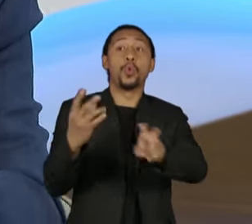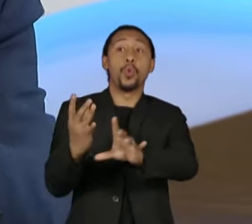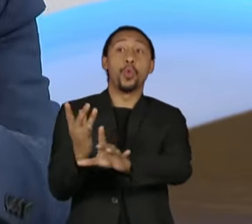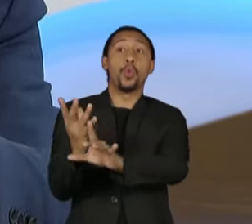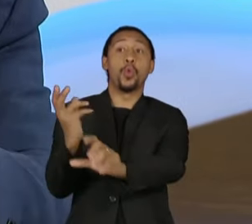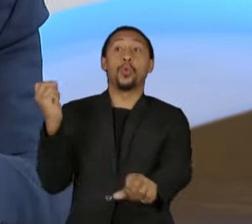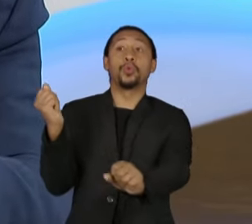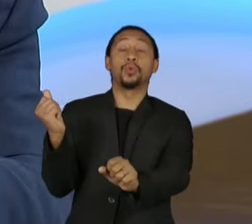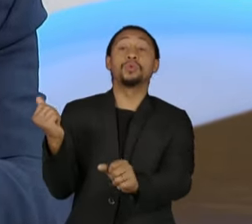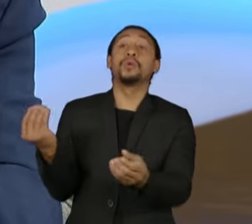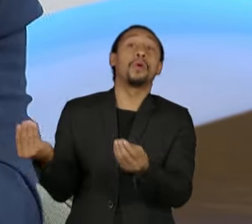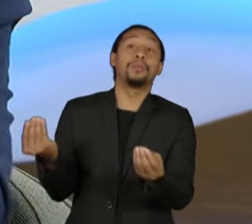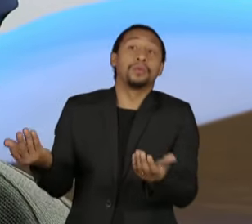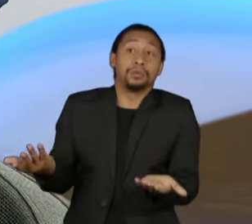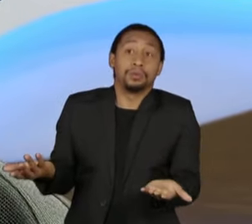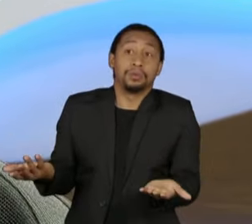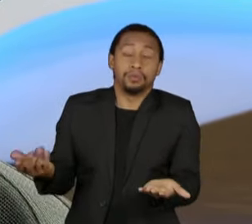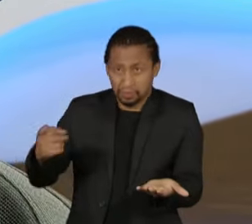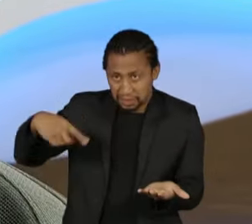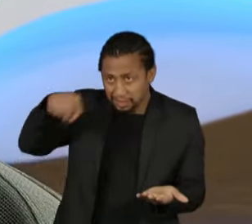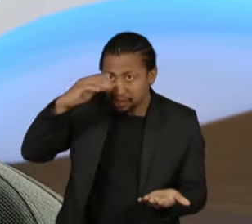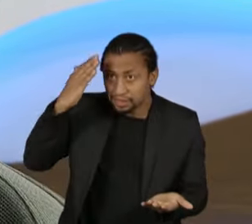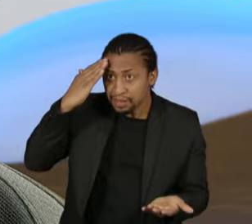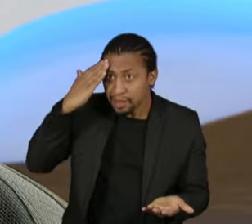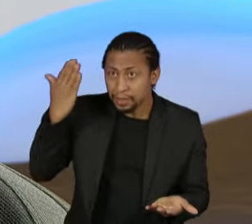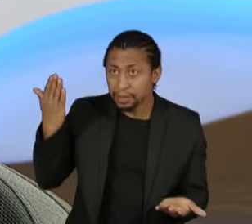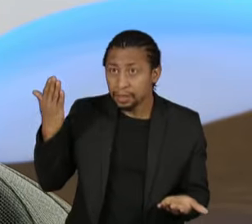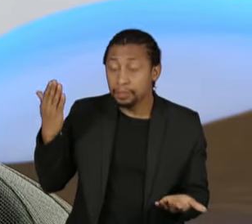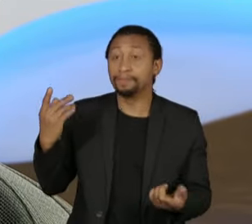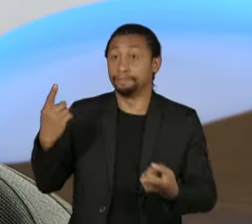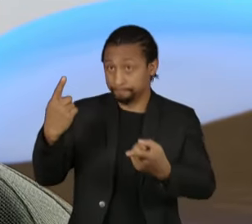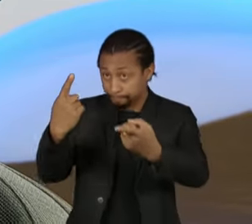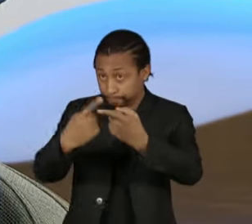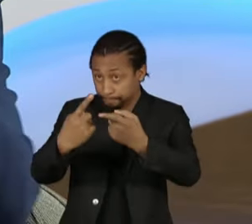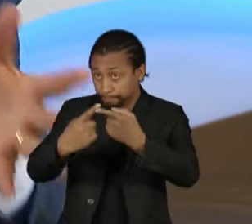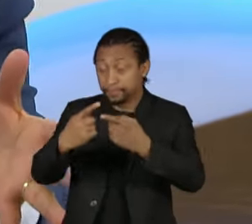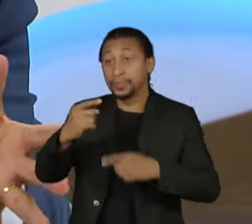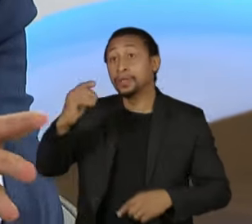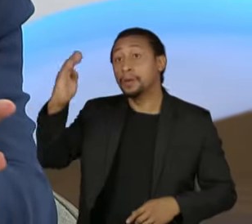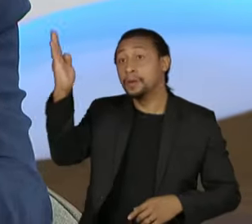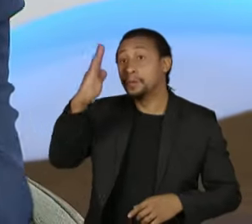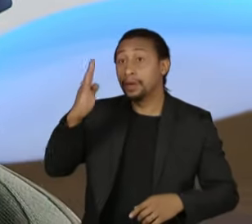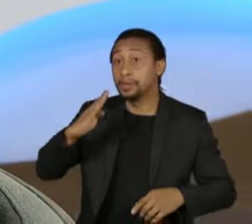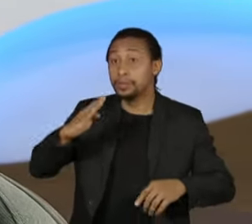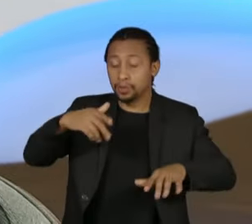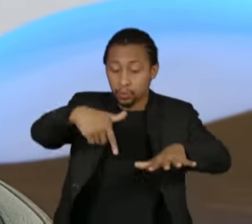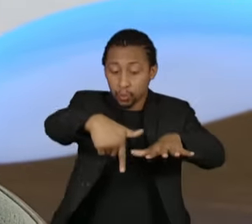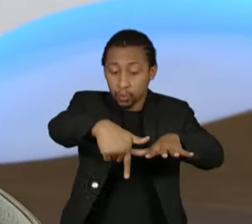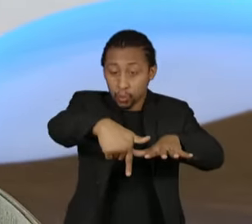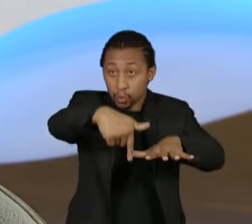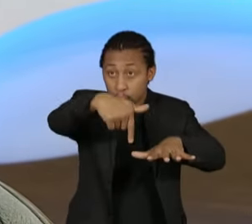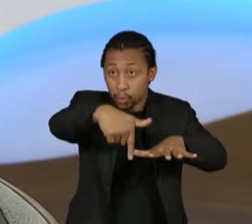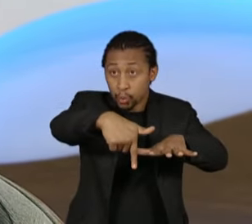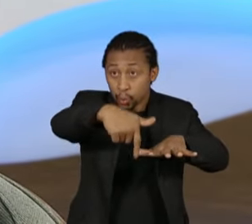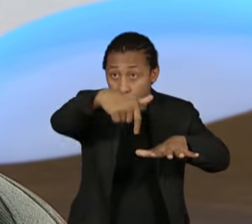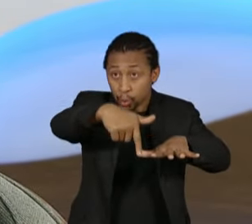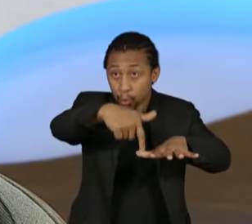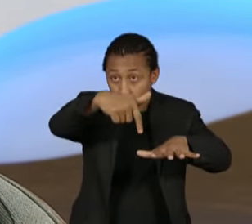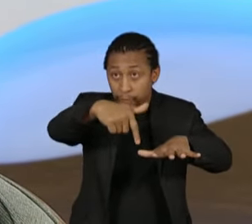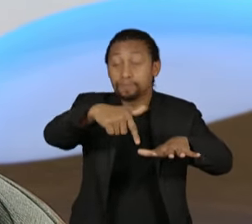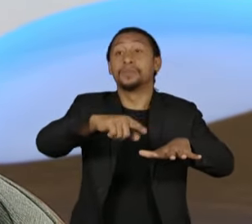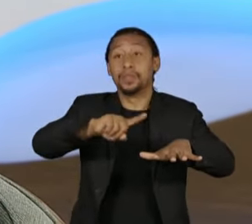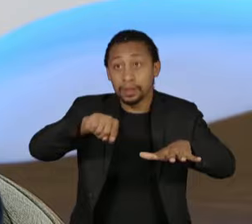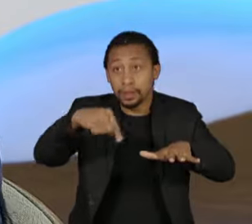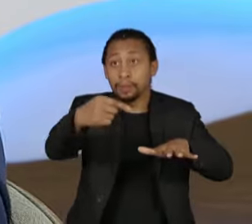porque o Brasil refina uma boa parte da gasolina, uma parte um